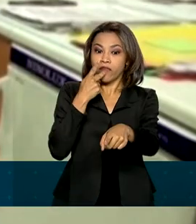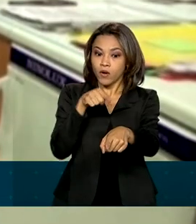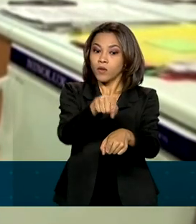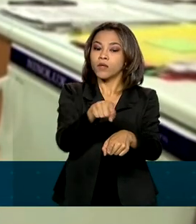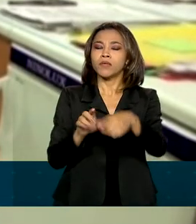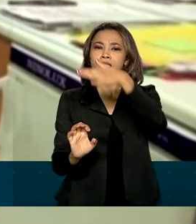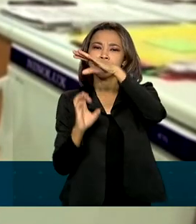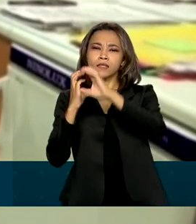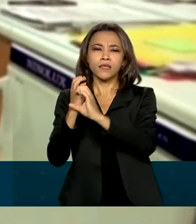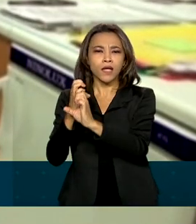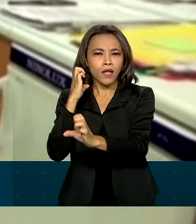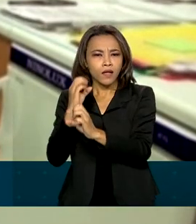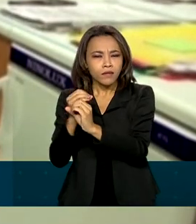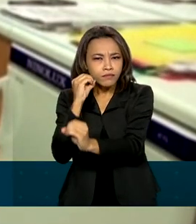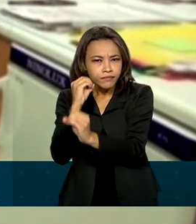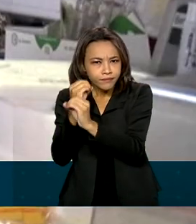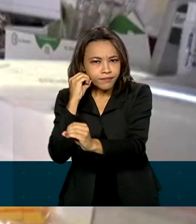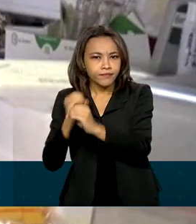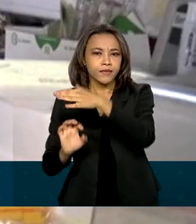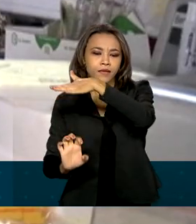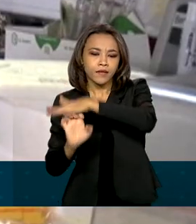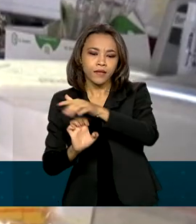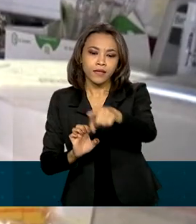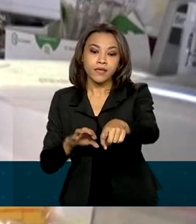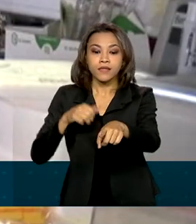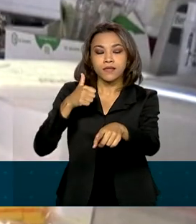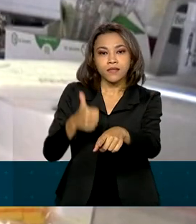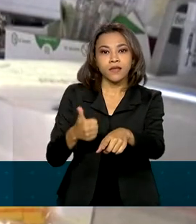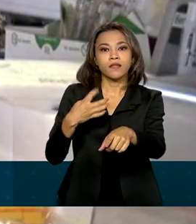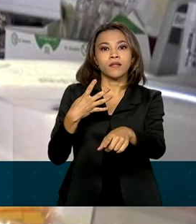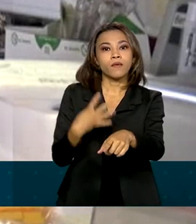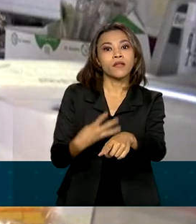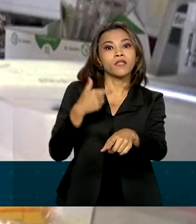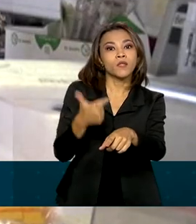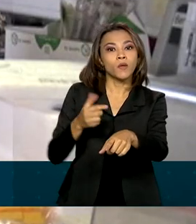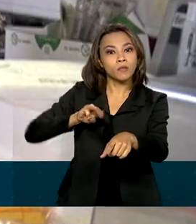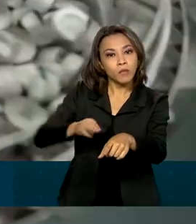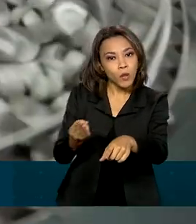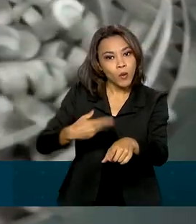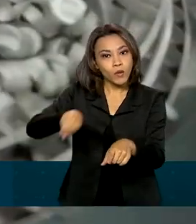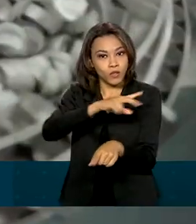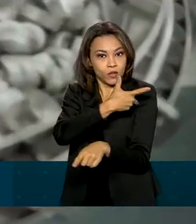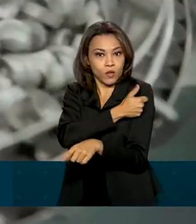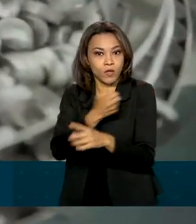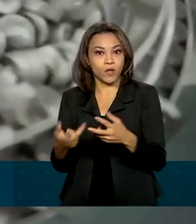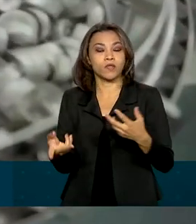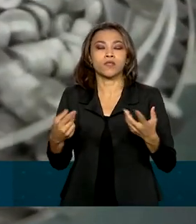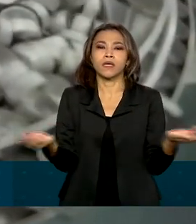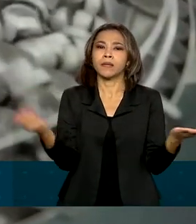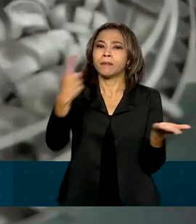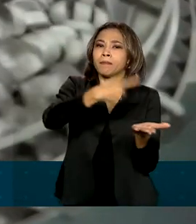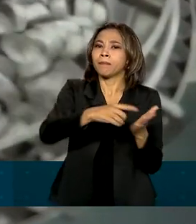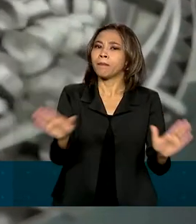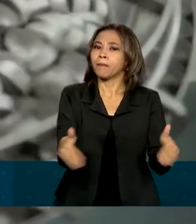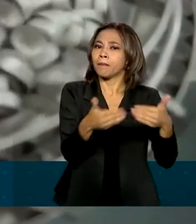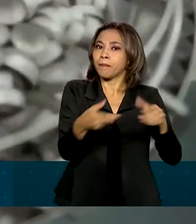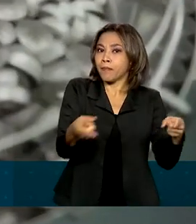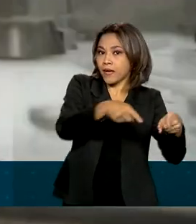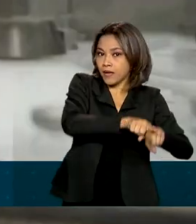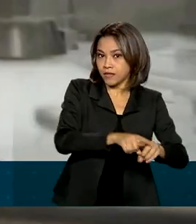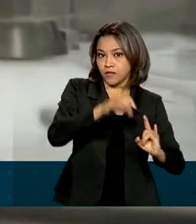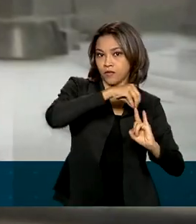AstraZeneca para a produção de 142 milhões de doses pela Fiocruz. Outros 40 milhões